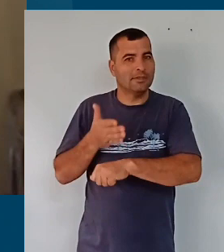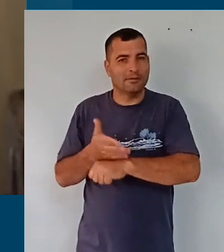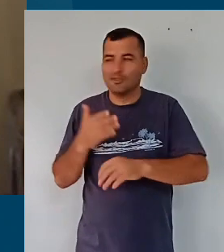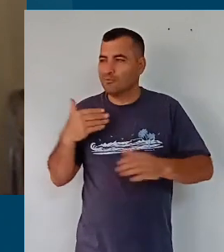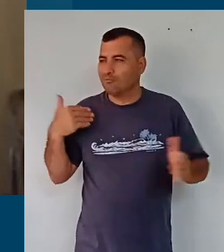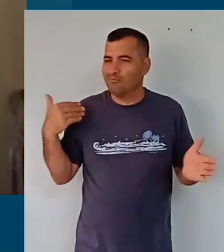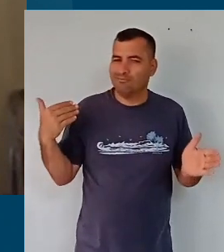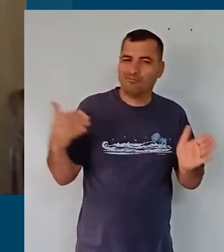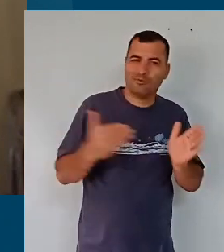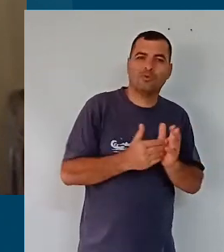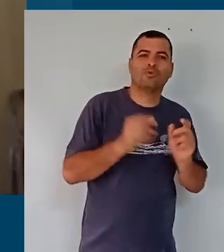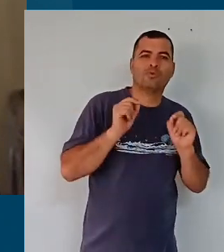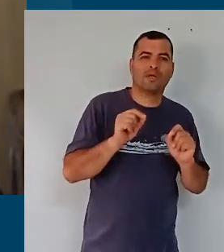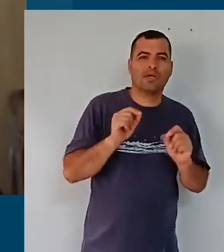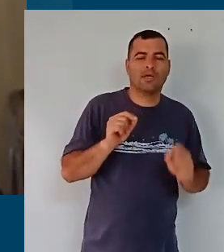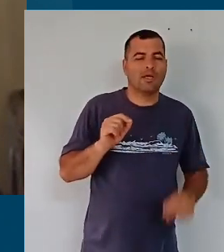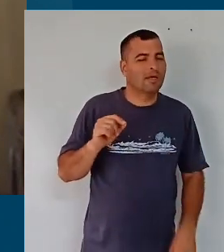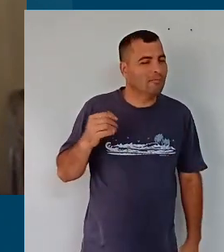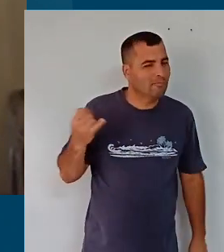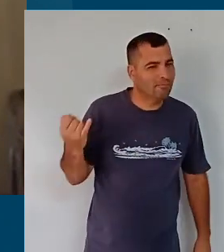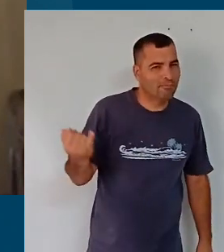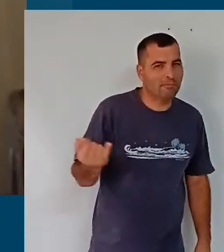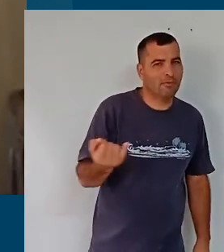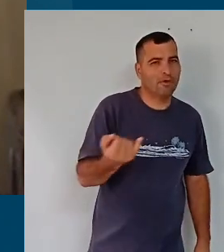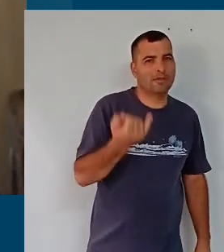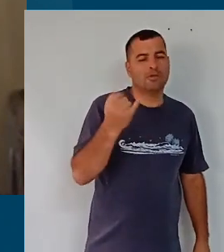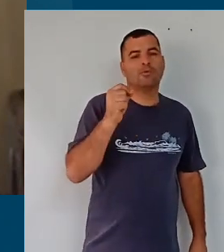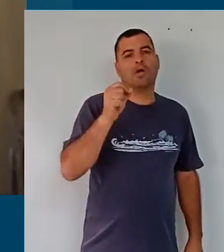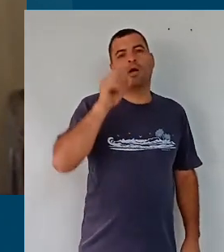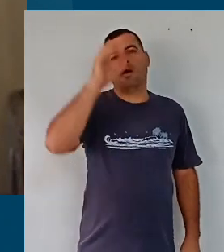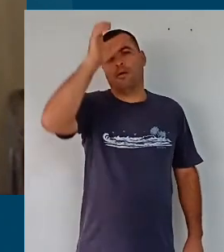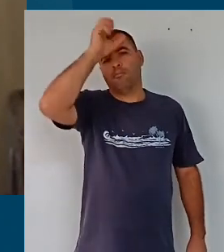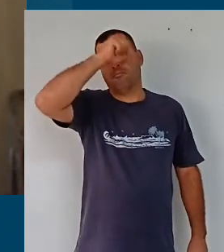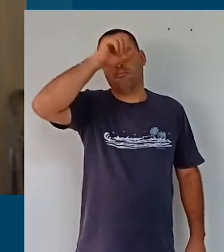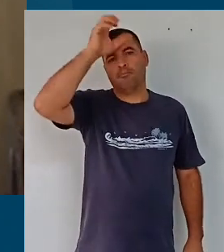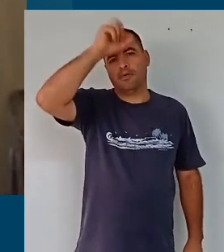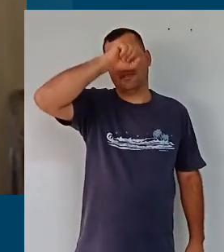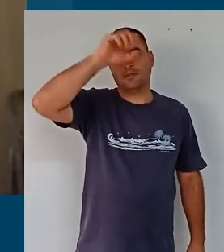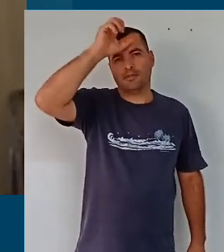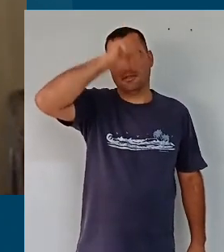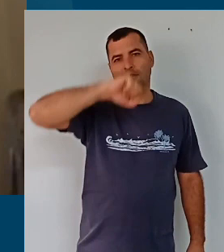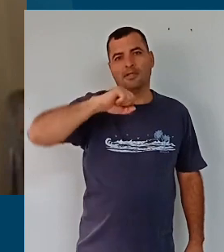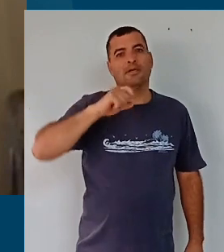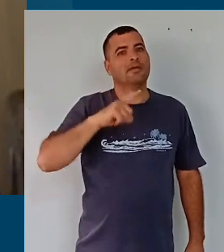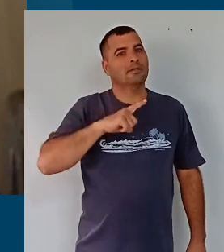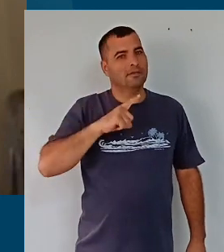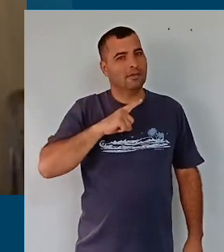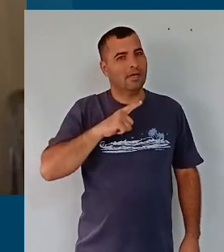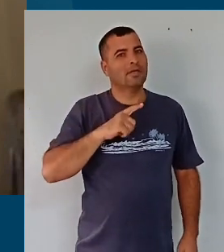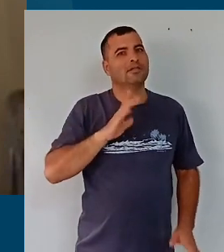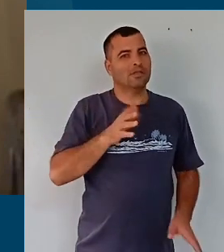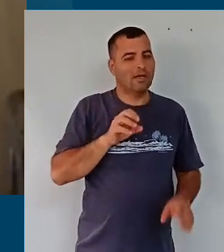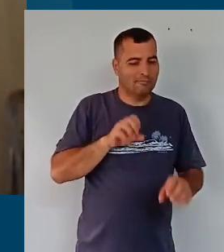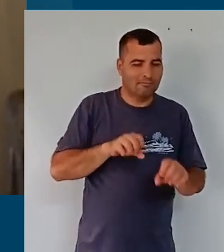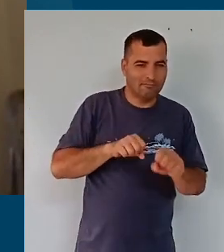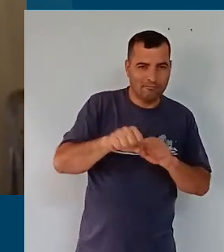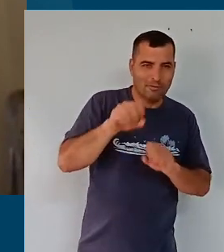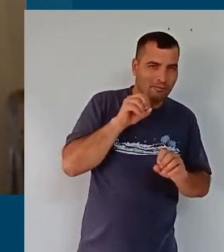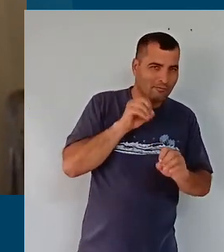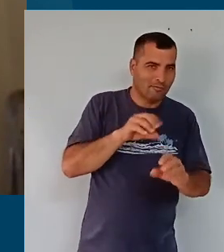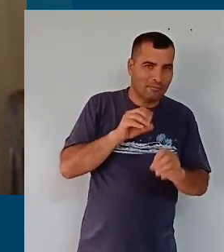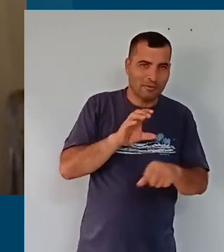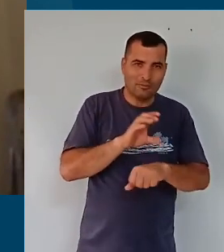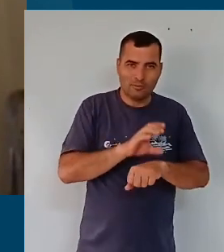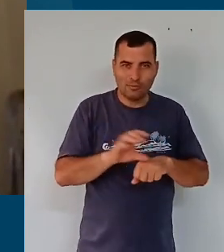muita, muita aprendizagem. aprendizagem. Nós tivemos as sessões formativas, nós